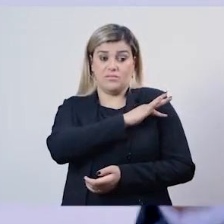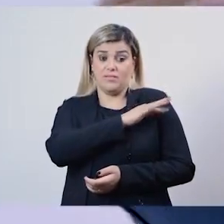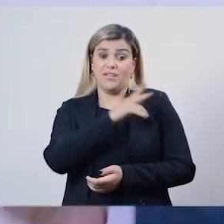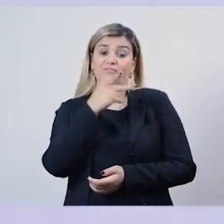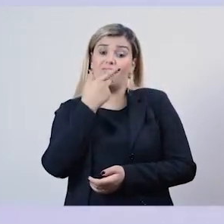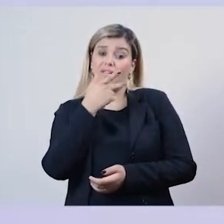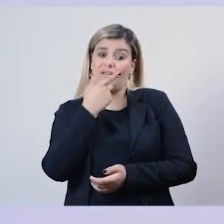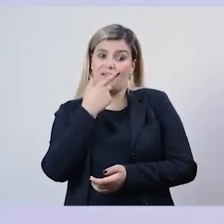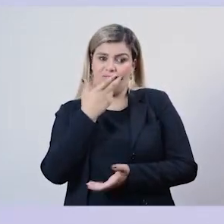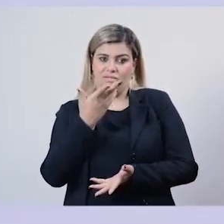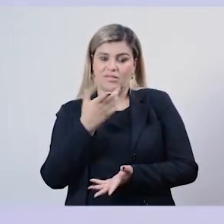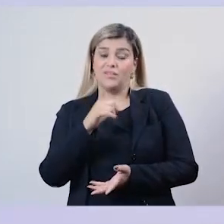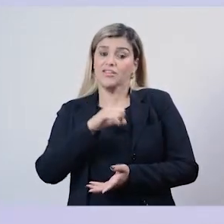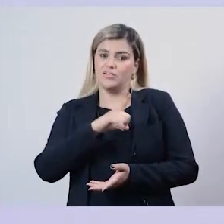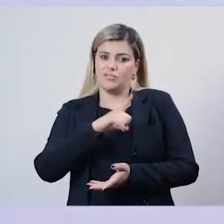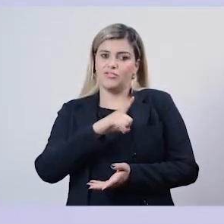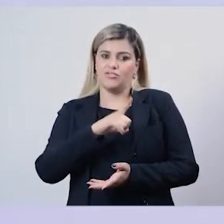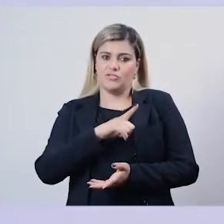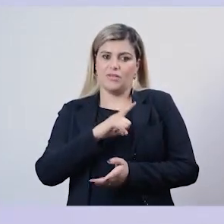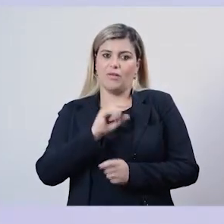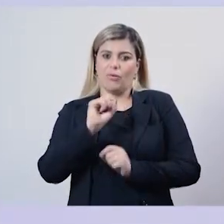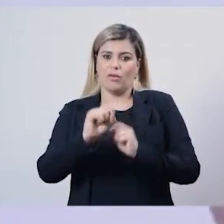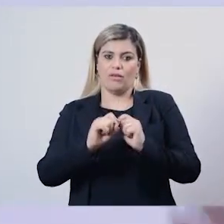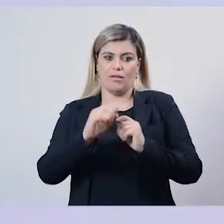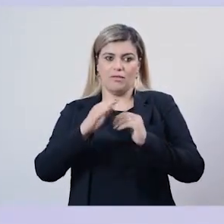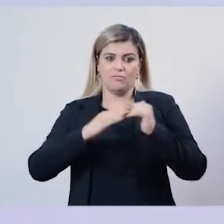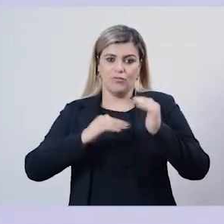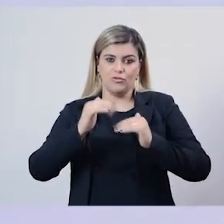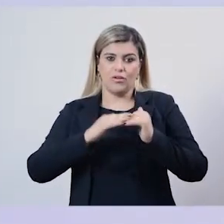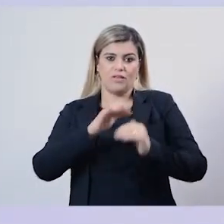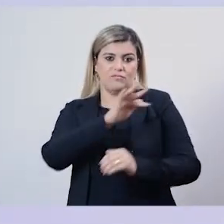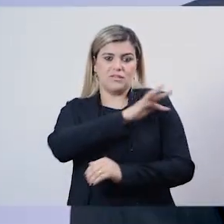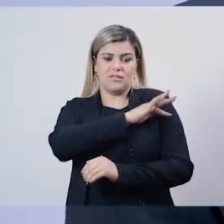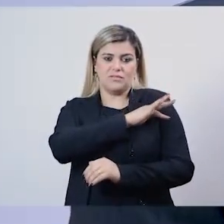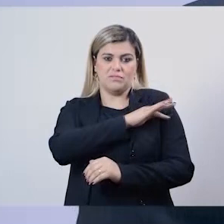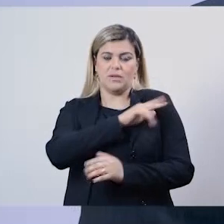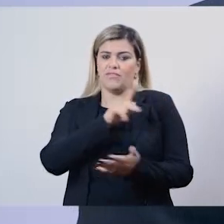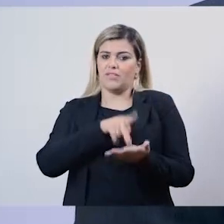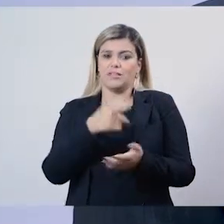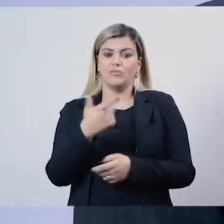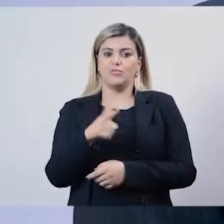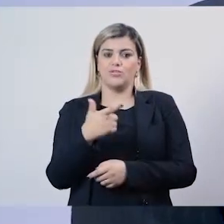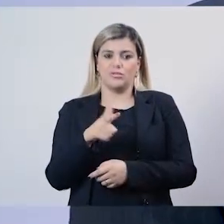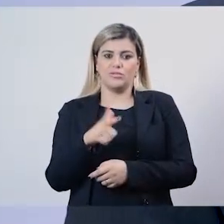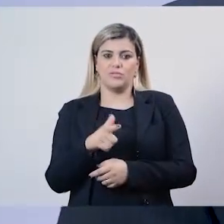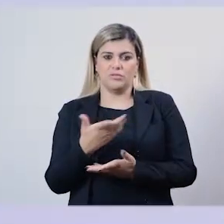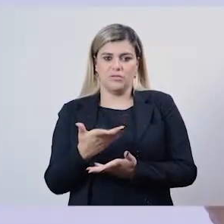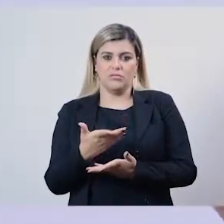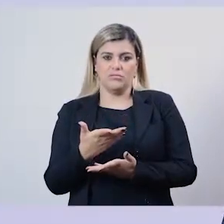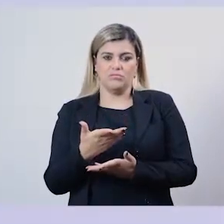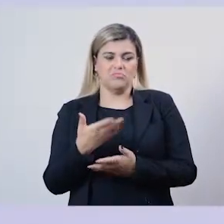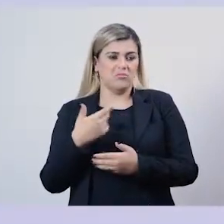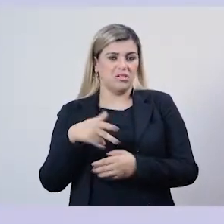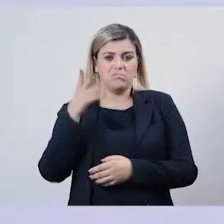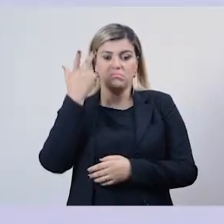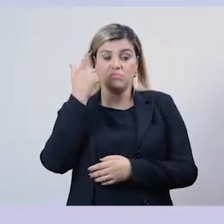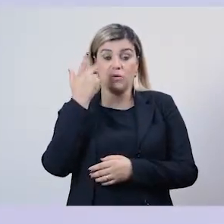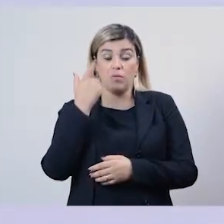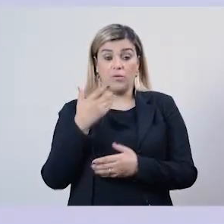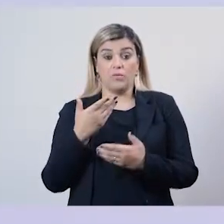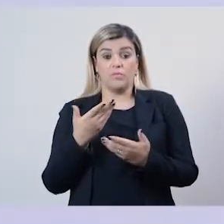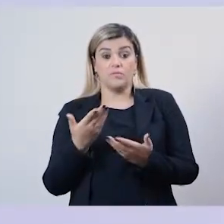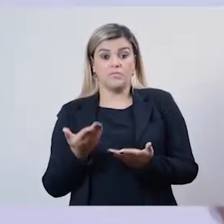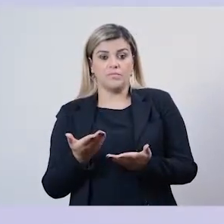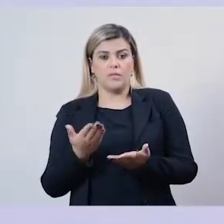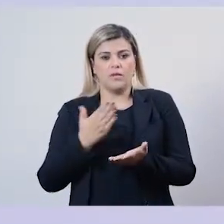profissional, fazer profissional, em tese, corria solto. Ele corria solto. E aí foi daí que começou a